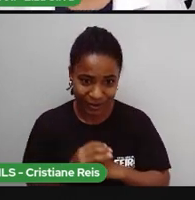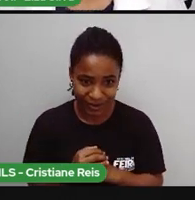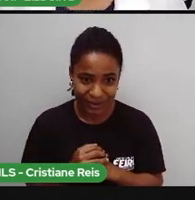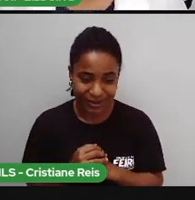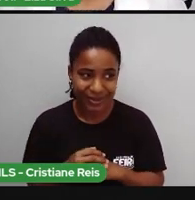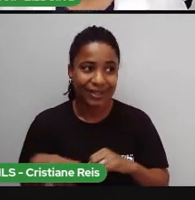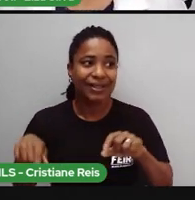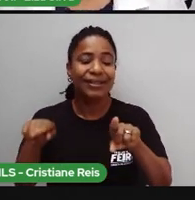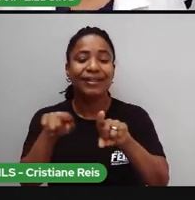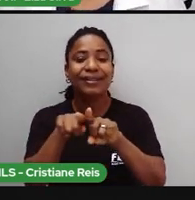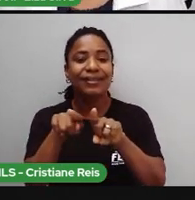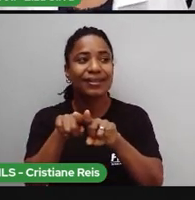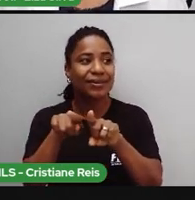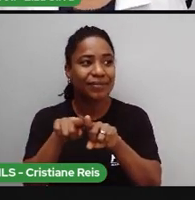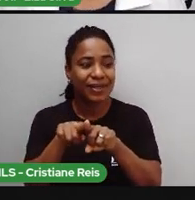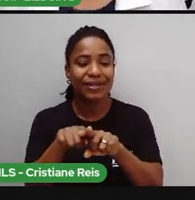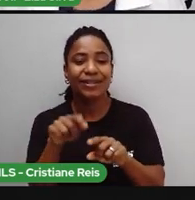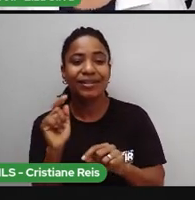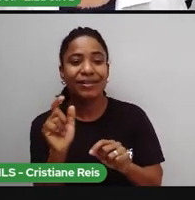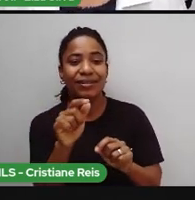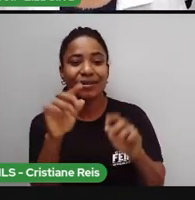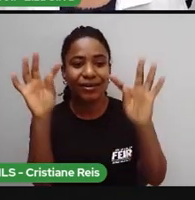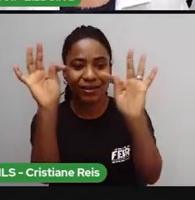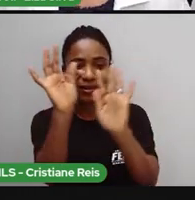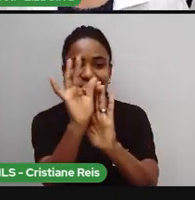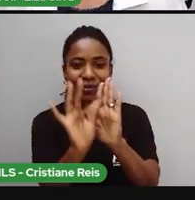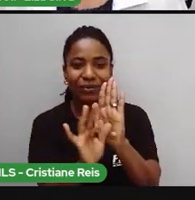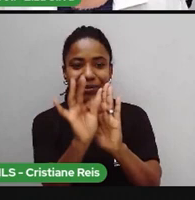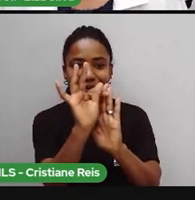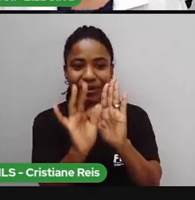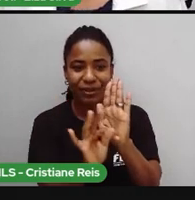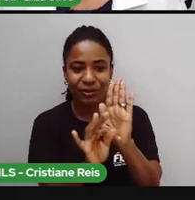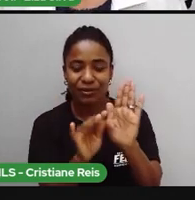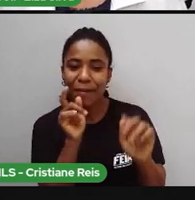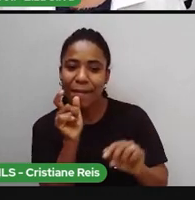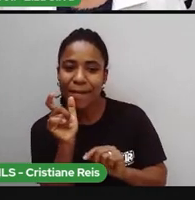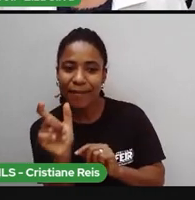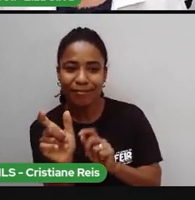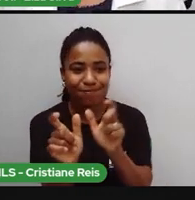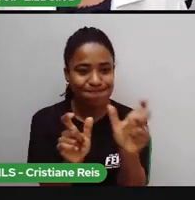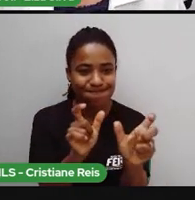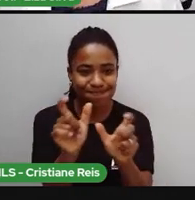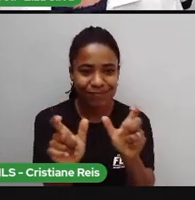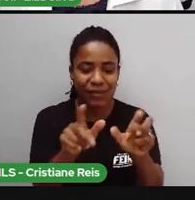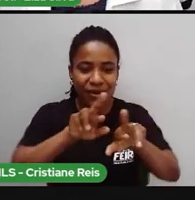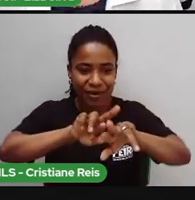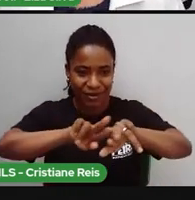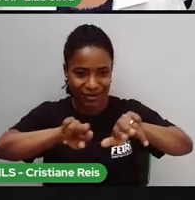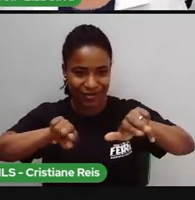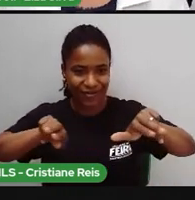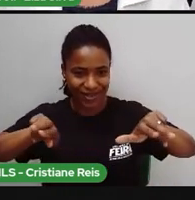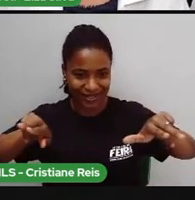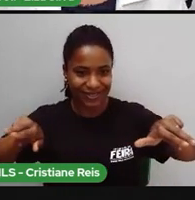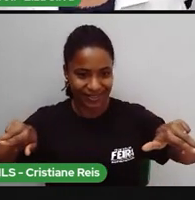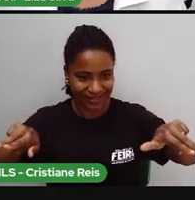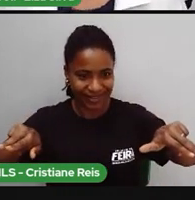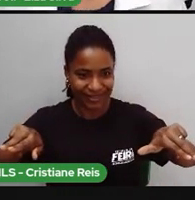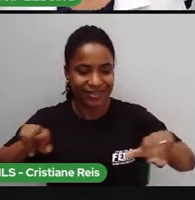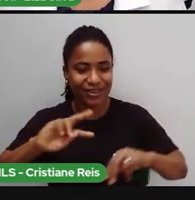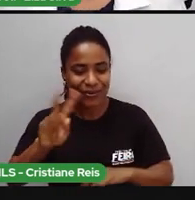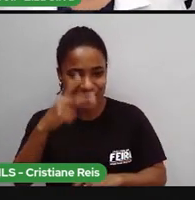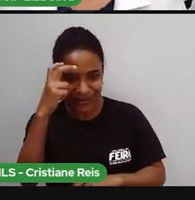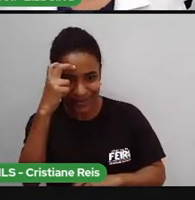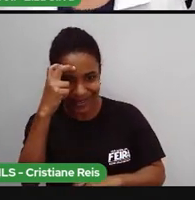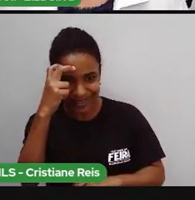termos que estão nos textos que lemos até agora sobre diversity culture, diversidade cultural.